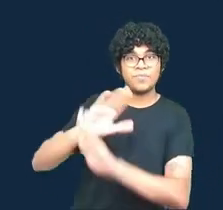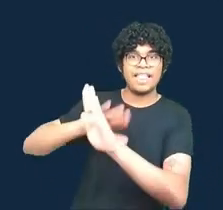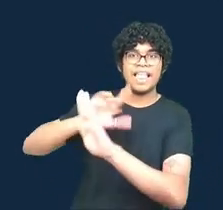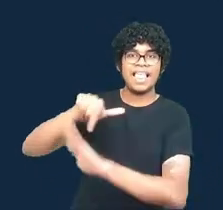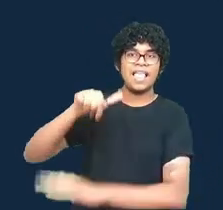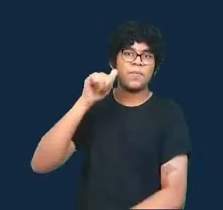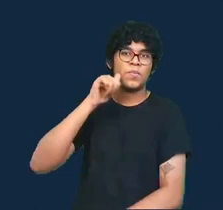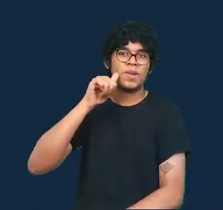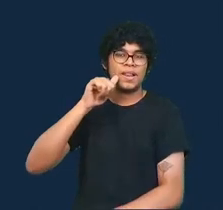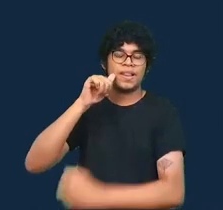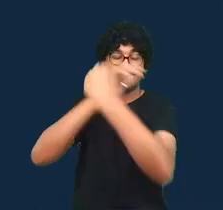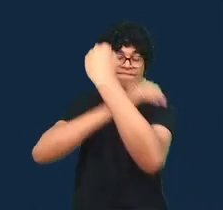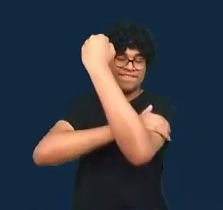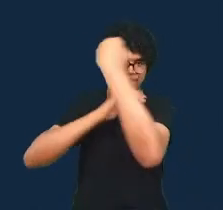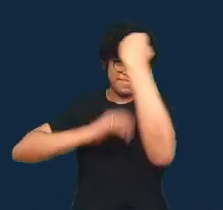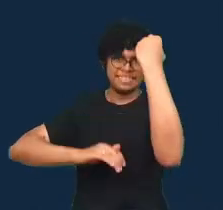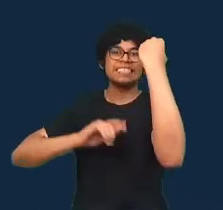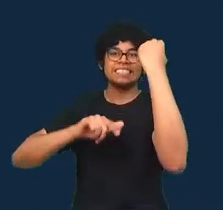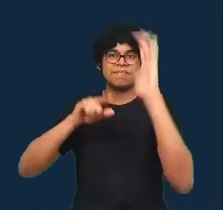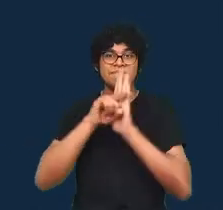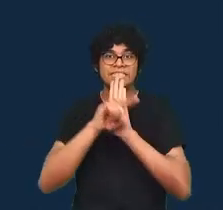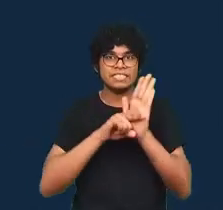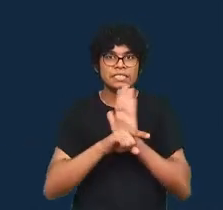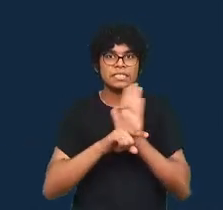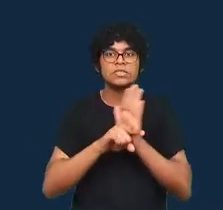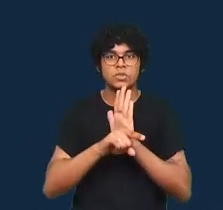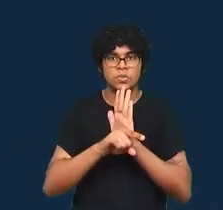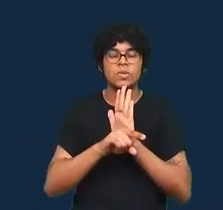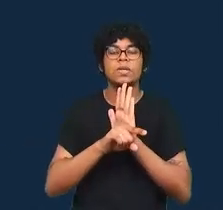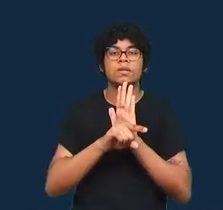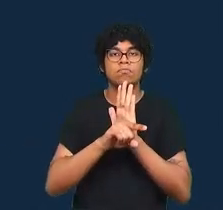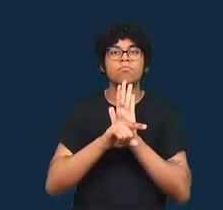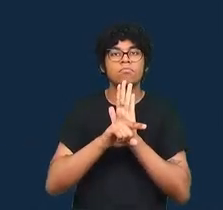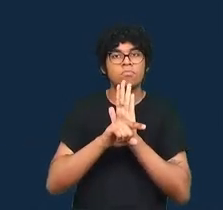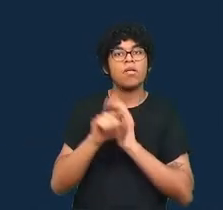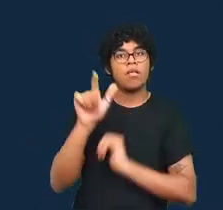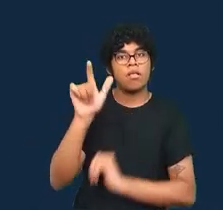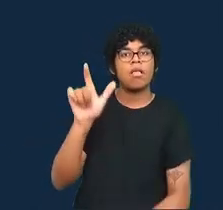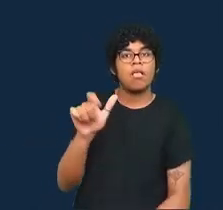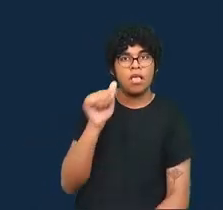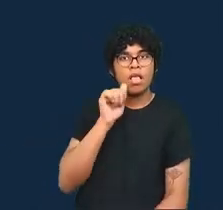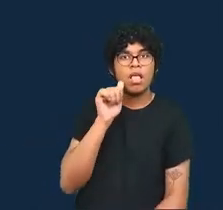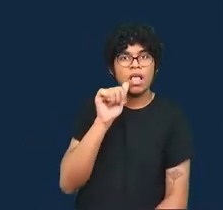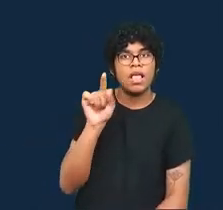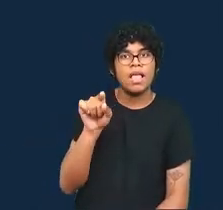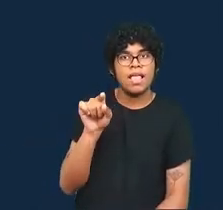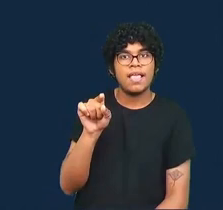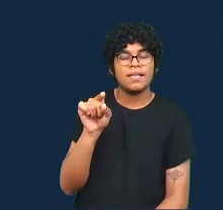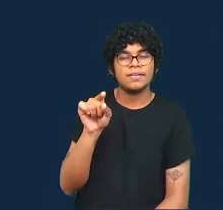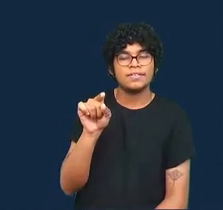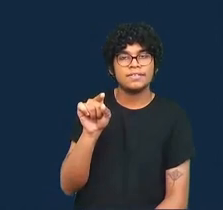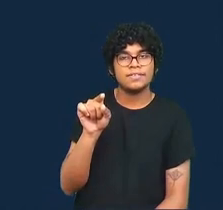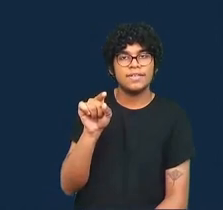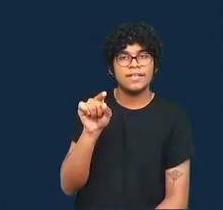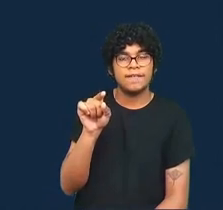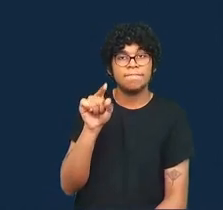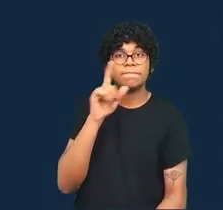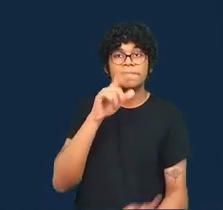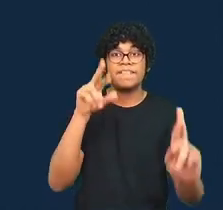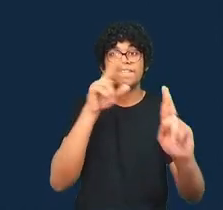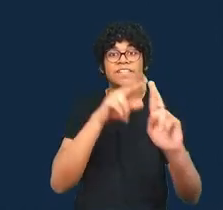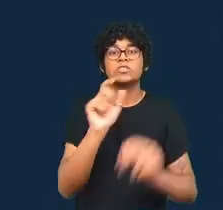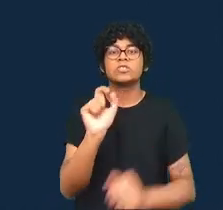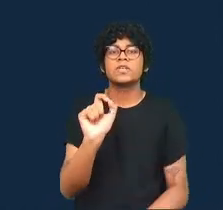Hardaway e se refere ao fato óbvio mas comumente esquecido de que toda a criação de